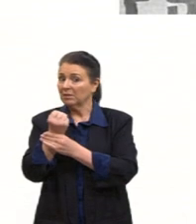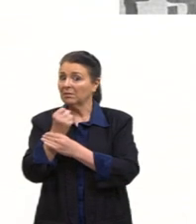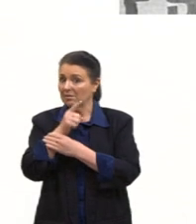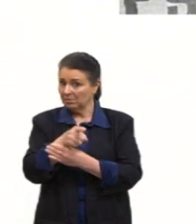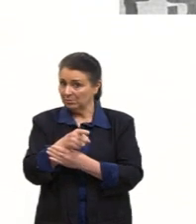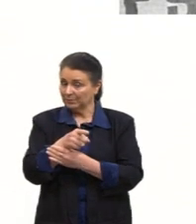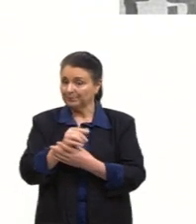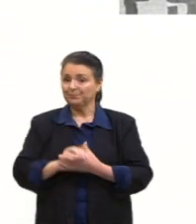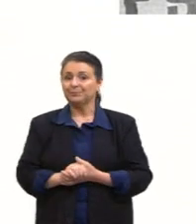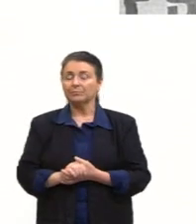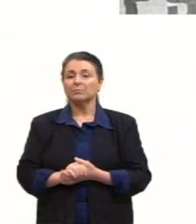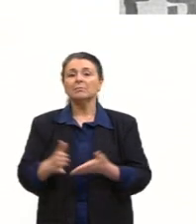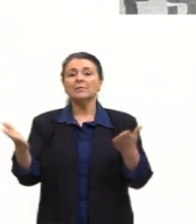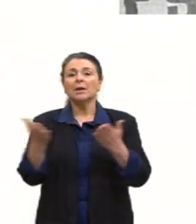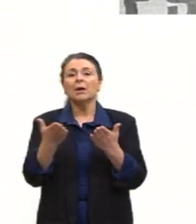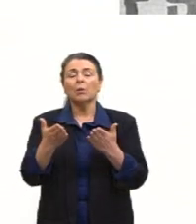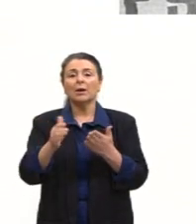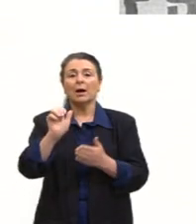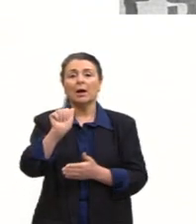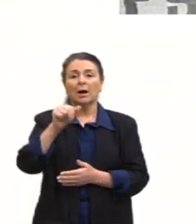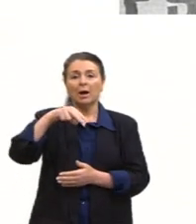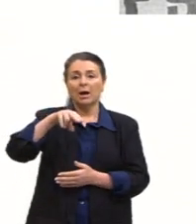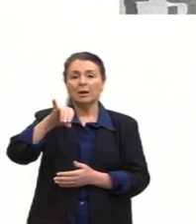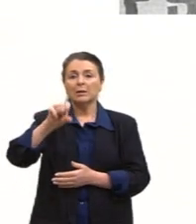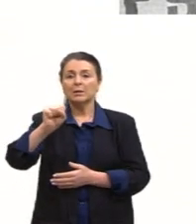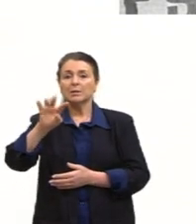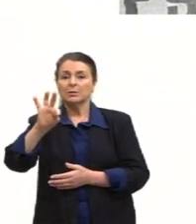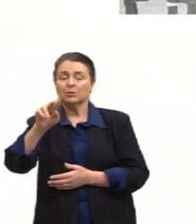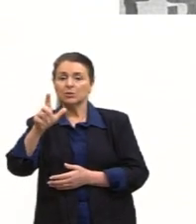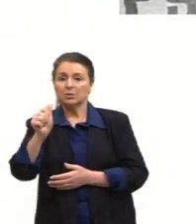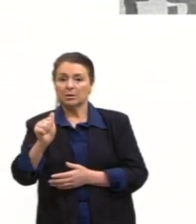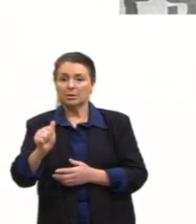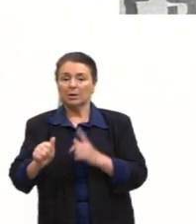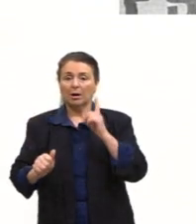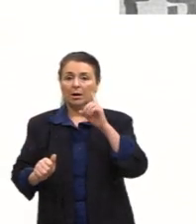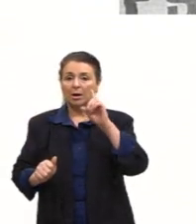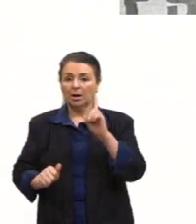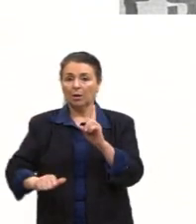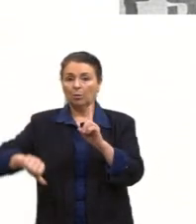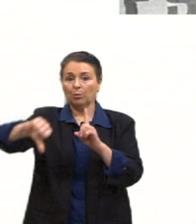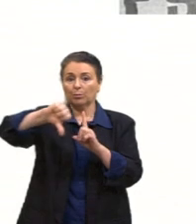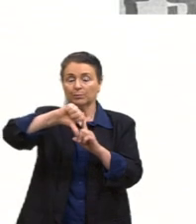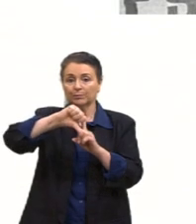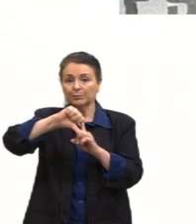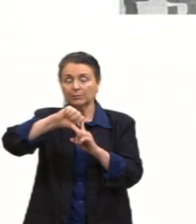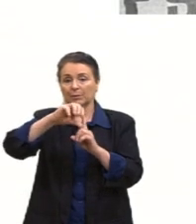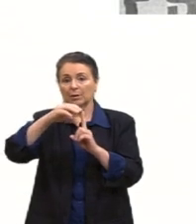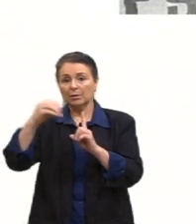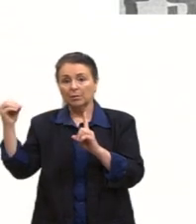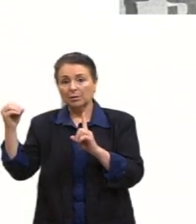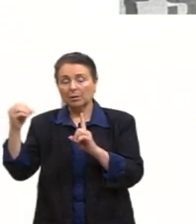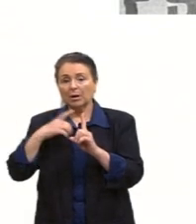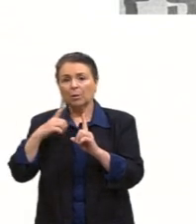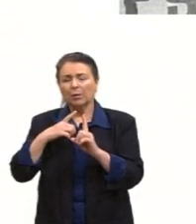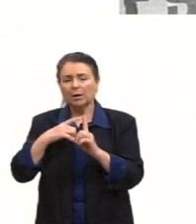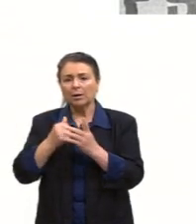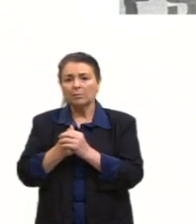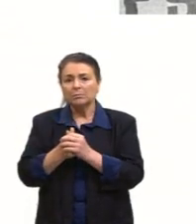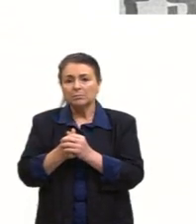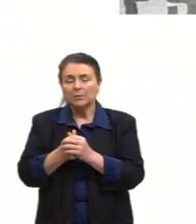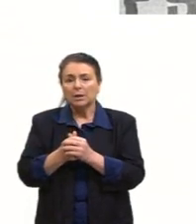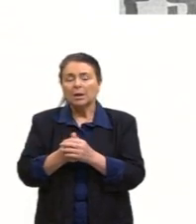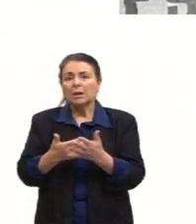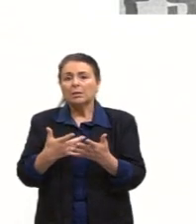E a anistia? O que é a anistia política? A anistia é o perdão. Então, teve ali os anos de